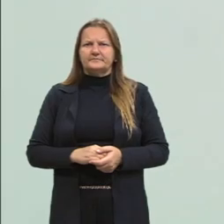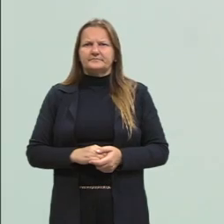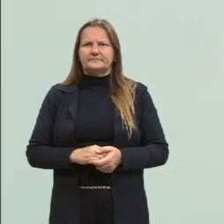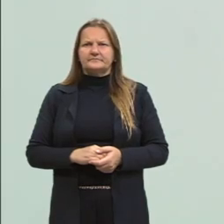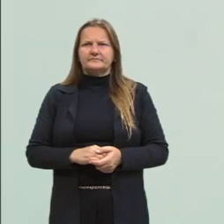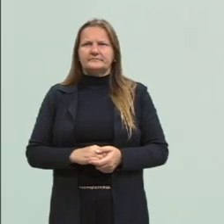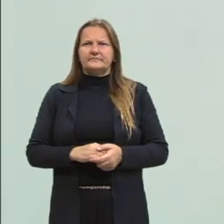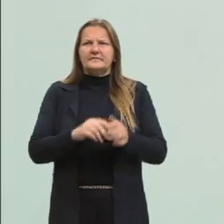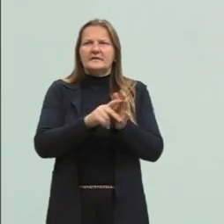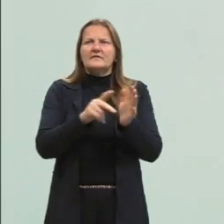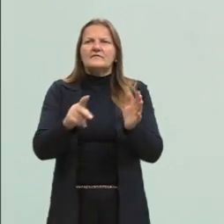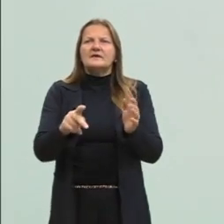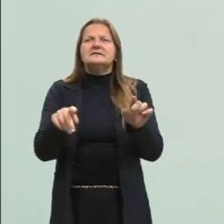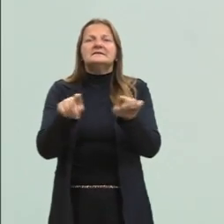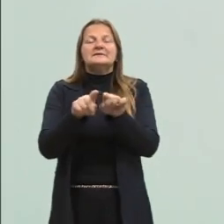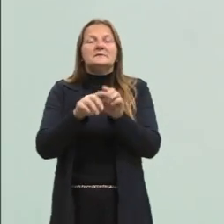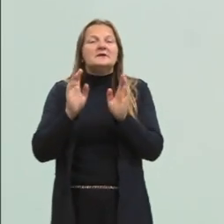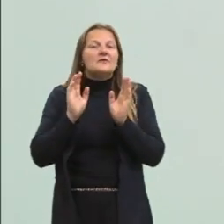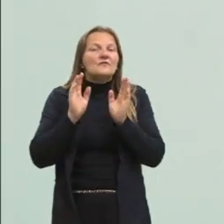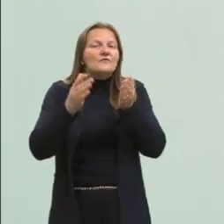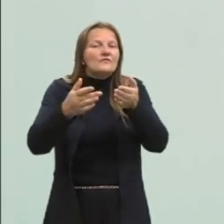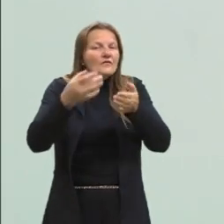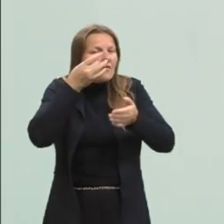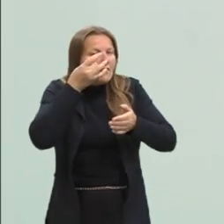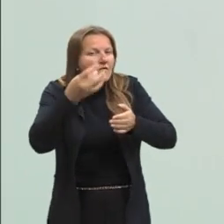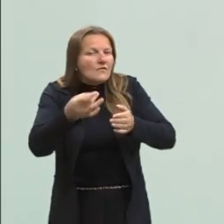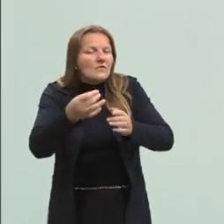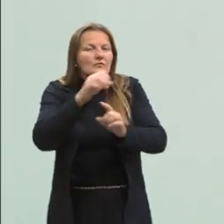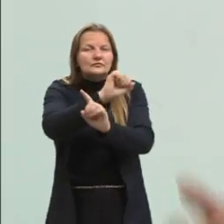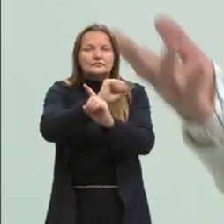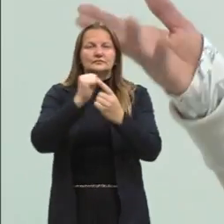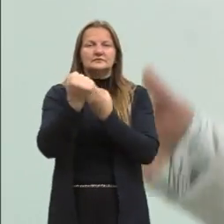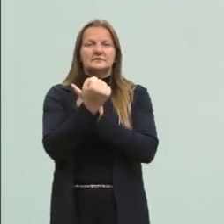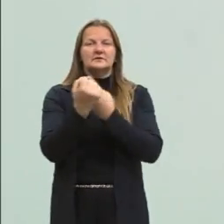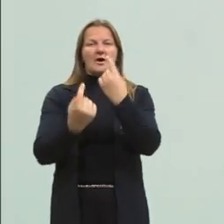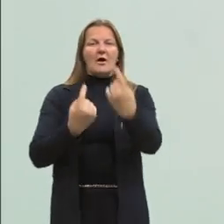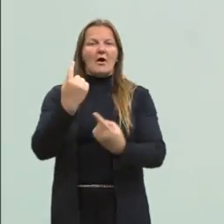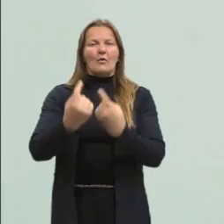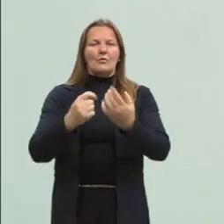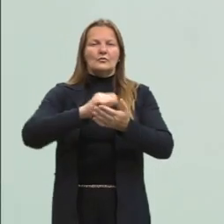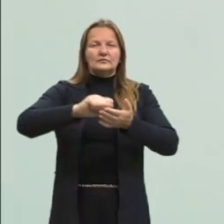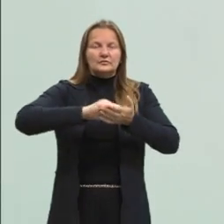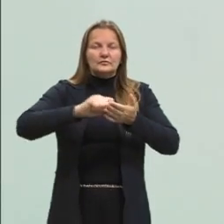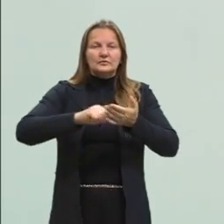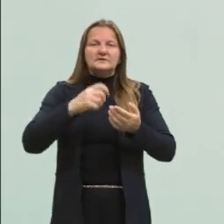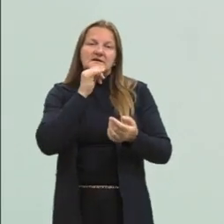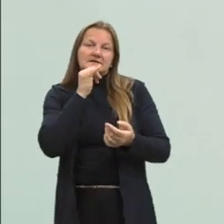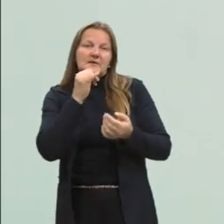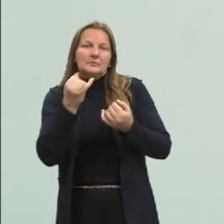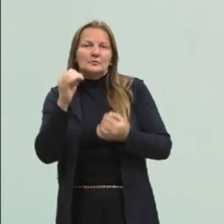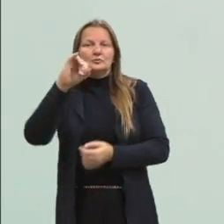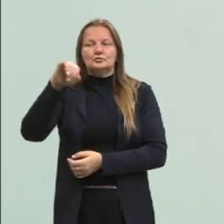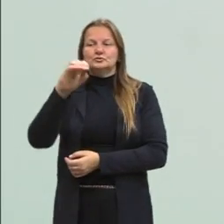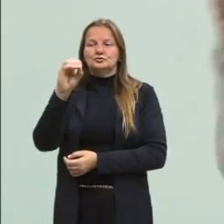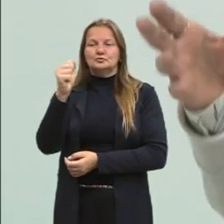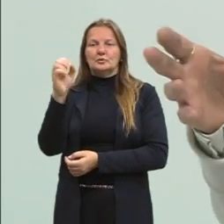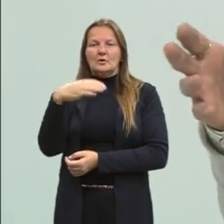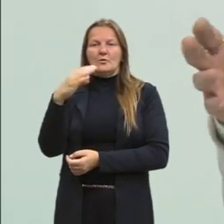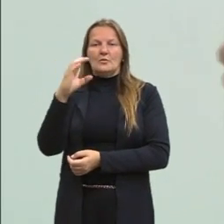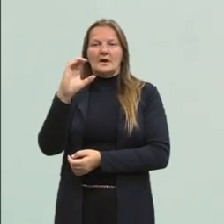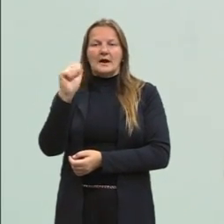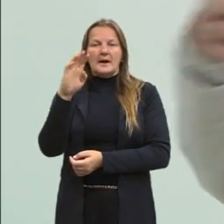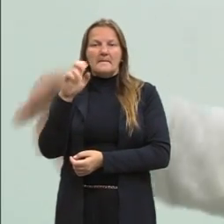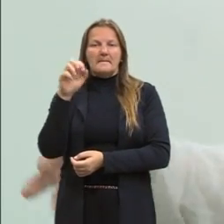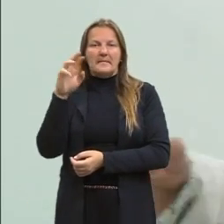também por uma questão voltada ao social. Alguns autores, como João Cabral de Melo Neto, teve um recorte